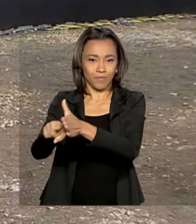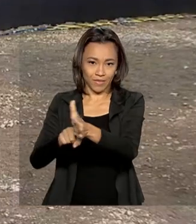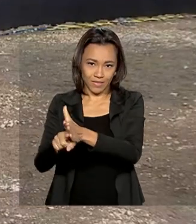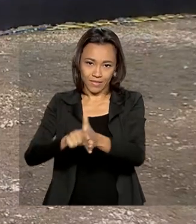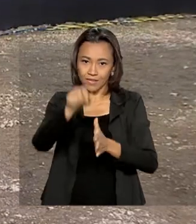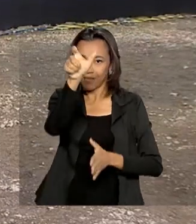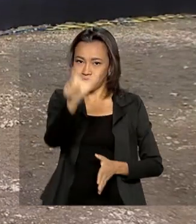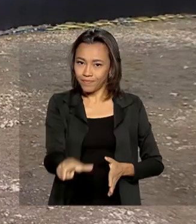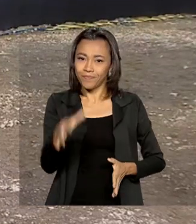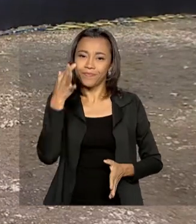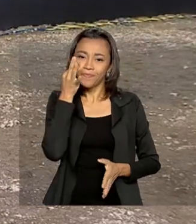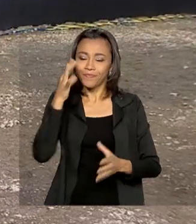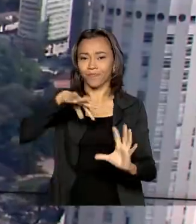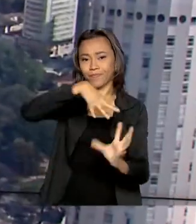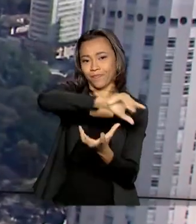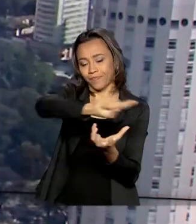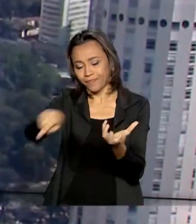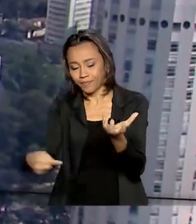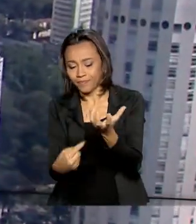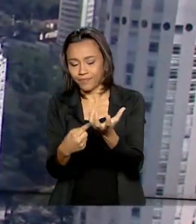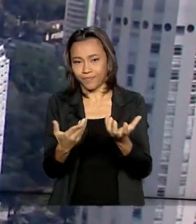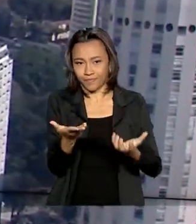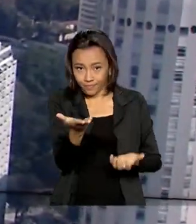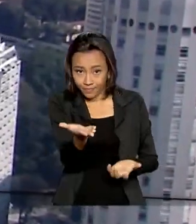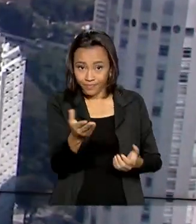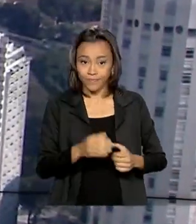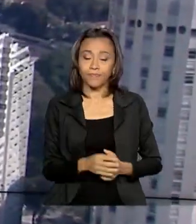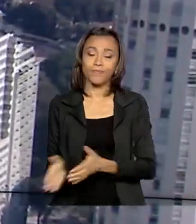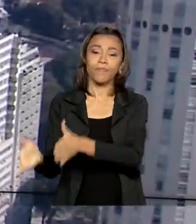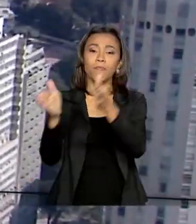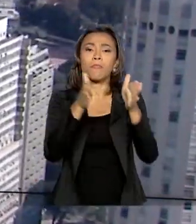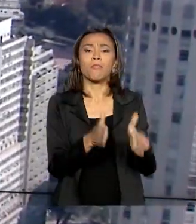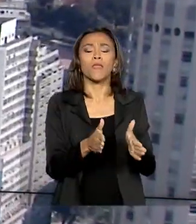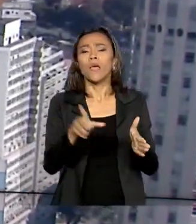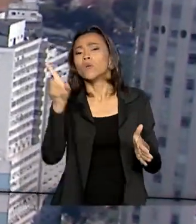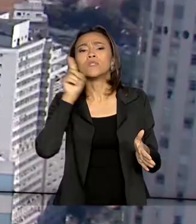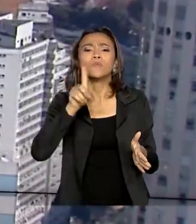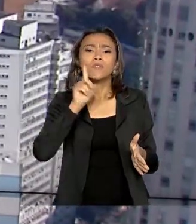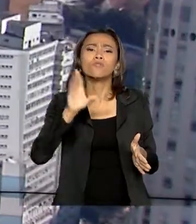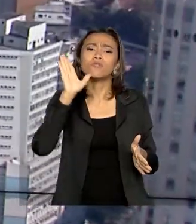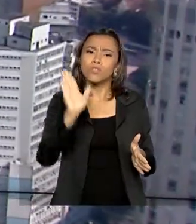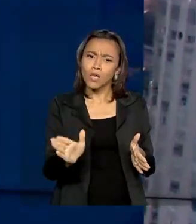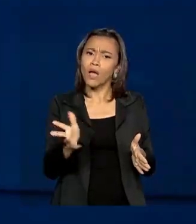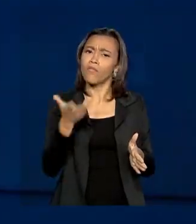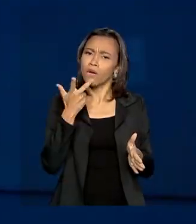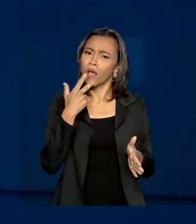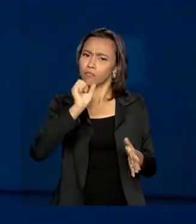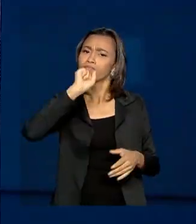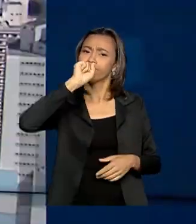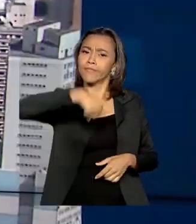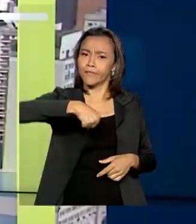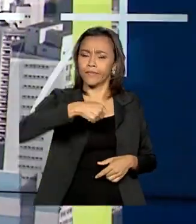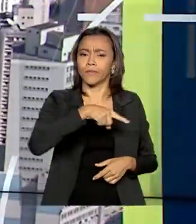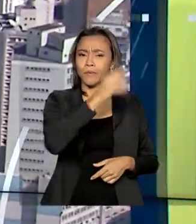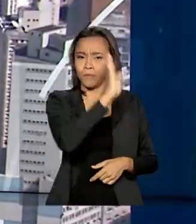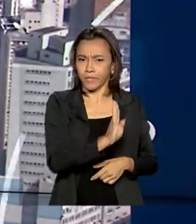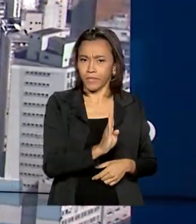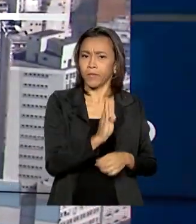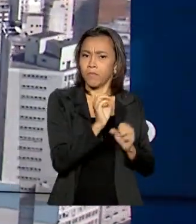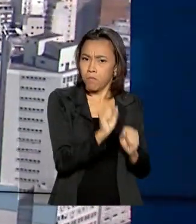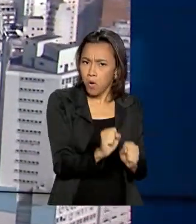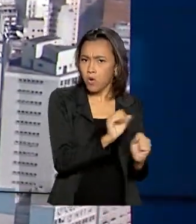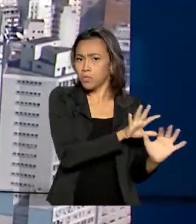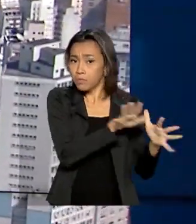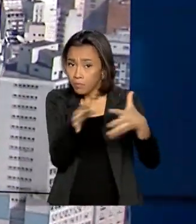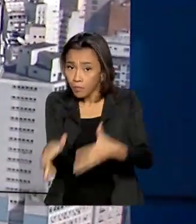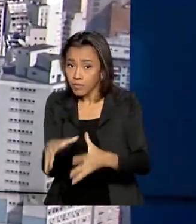Maurício de Almeida para o governo agora. E os Estados Unidos confirmaram apoio à entrada do Brasil na OCDE, Organização